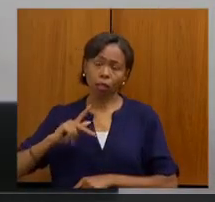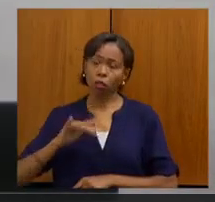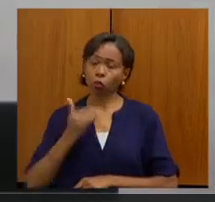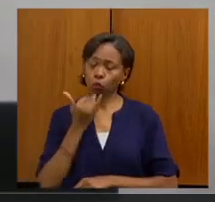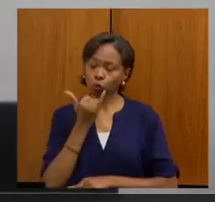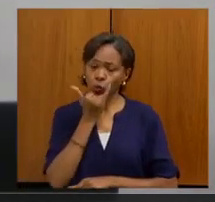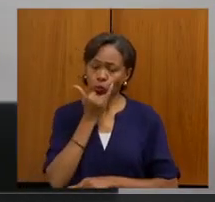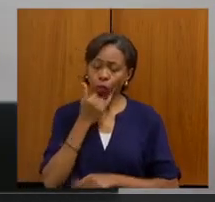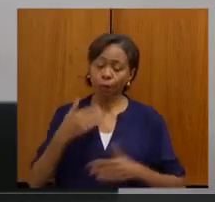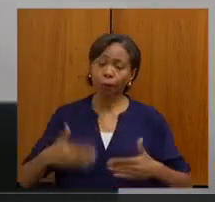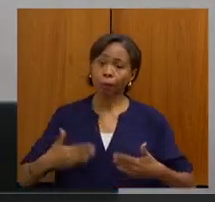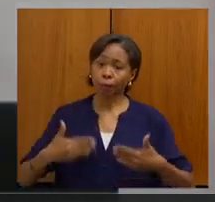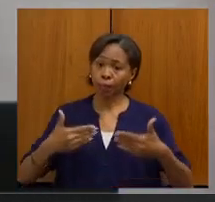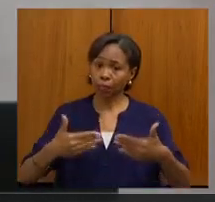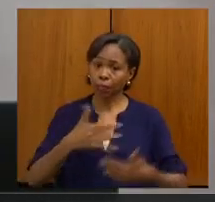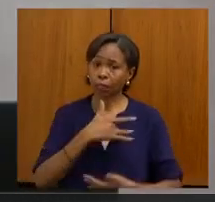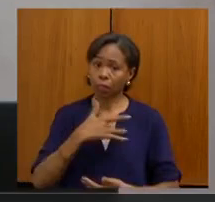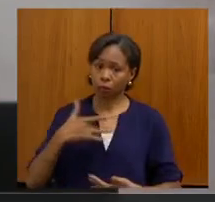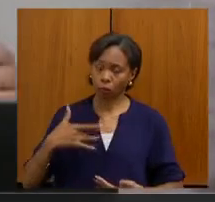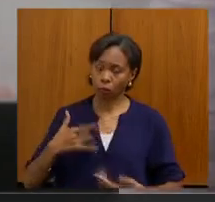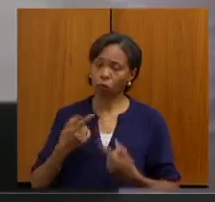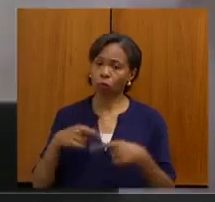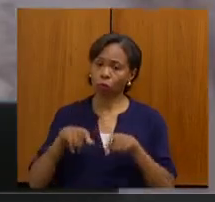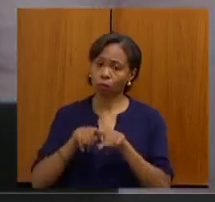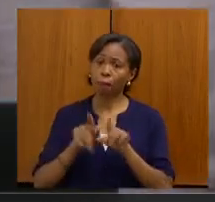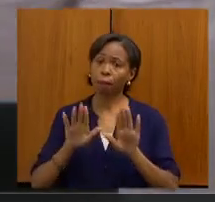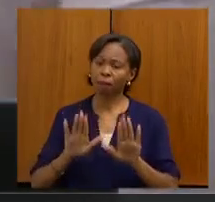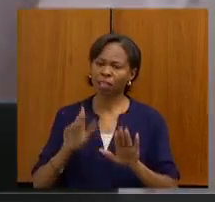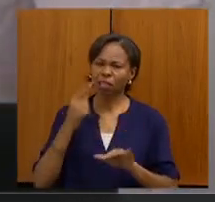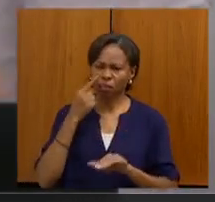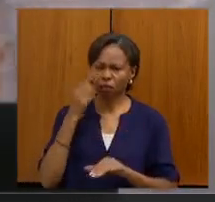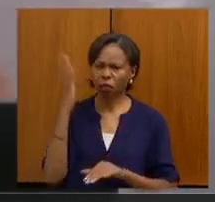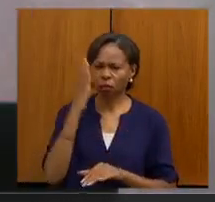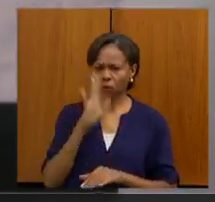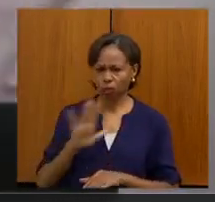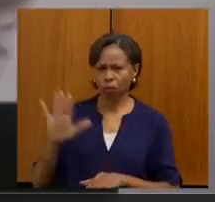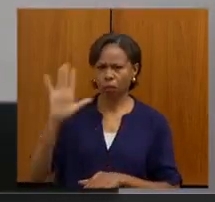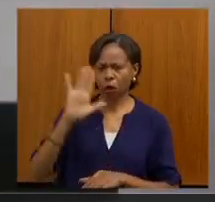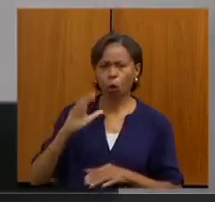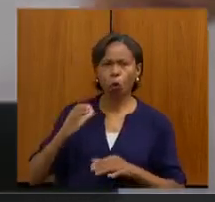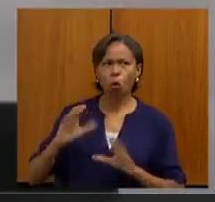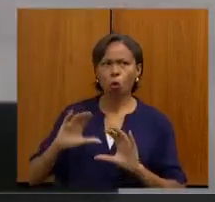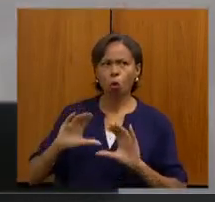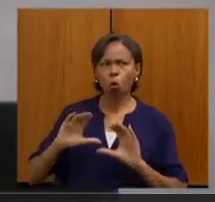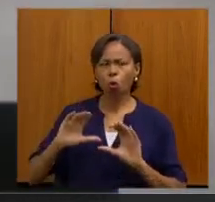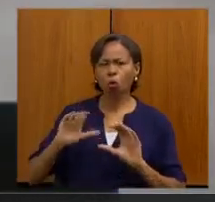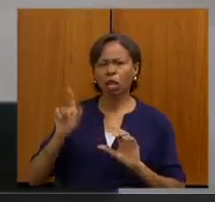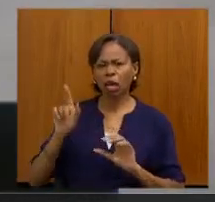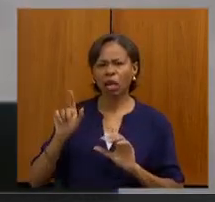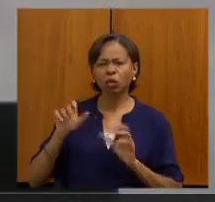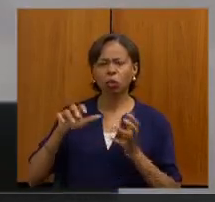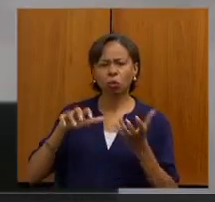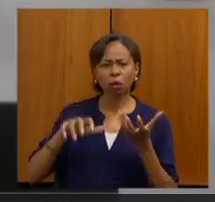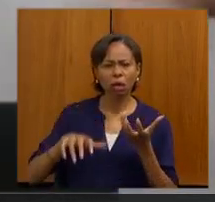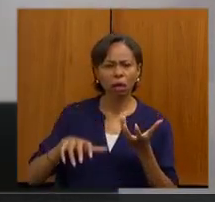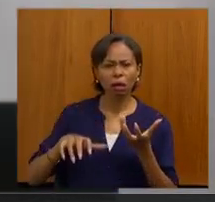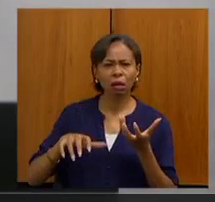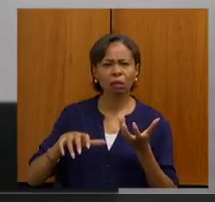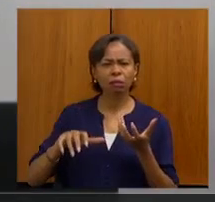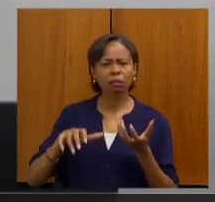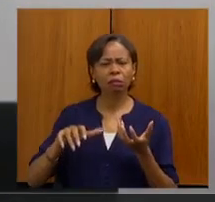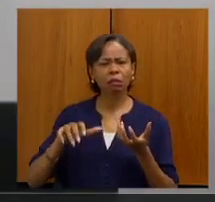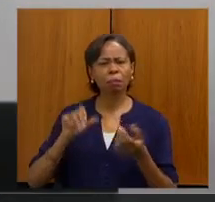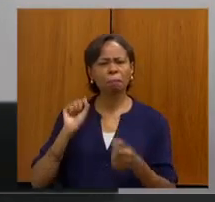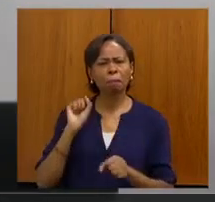algumas coisas que acontecem a nível nacional. A gente já viu o Congresso, o Senado, parado assim, meses e